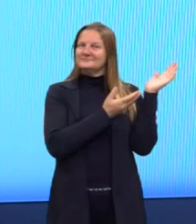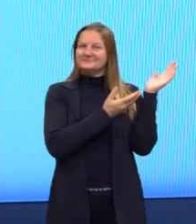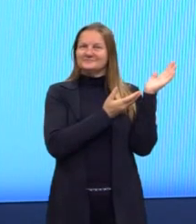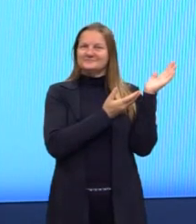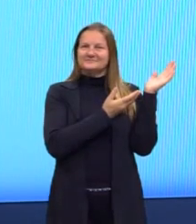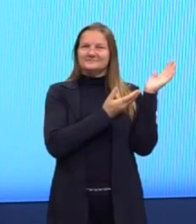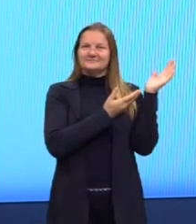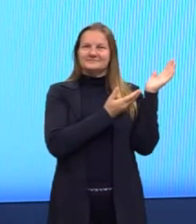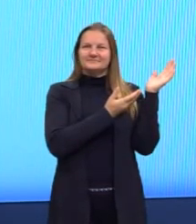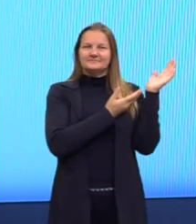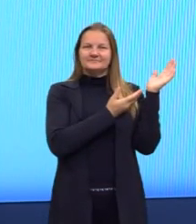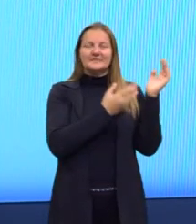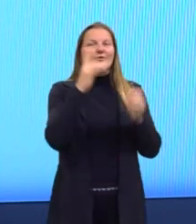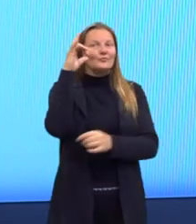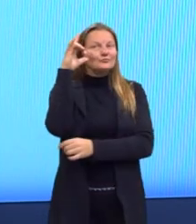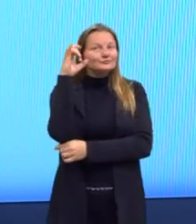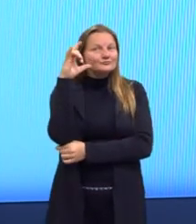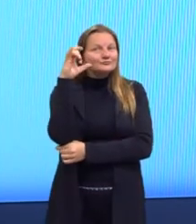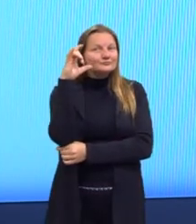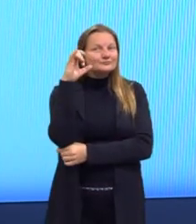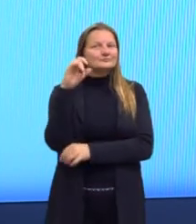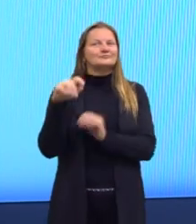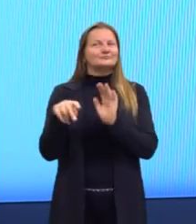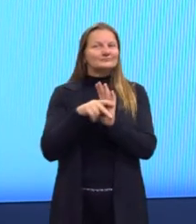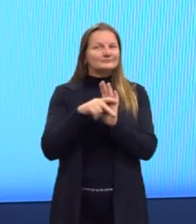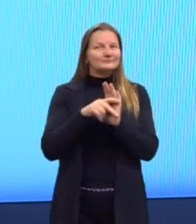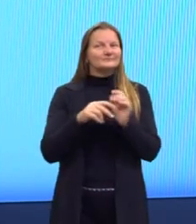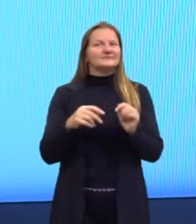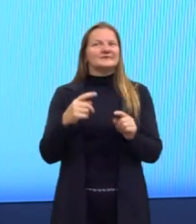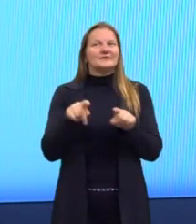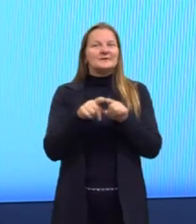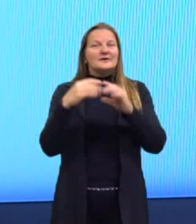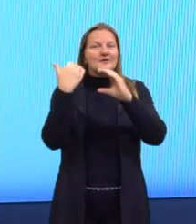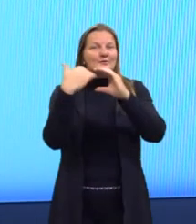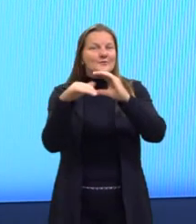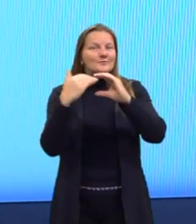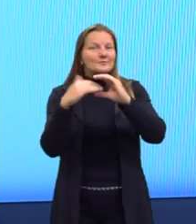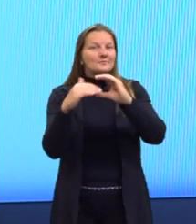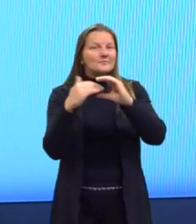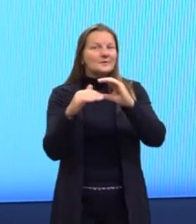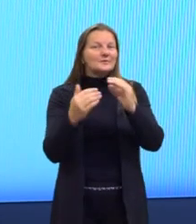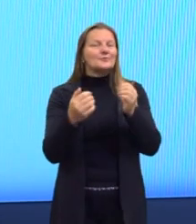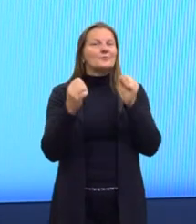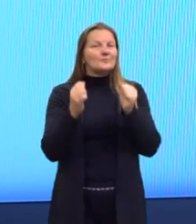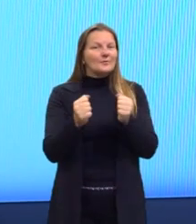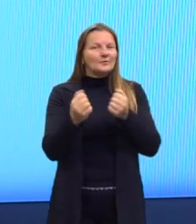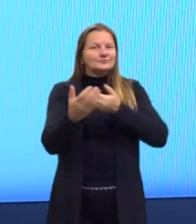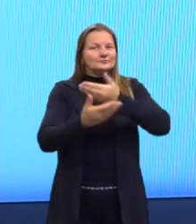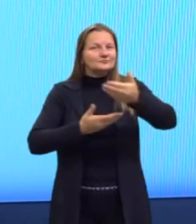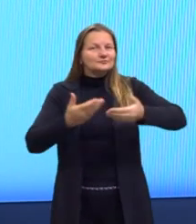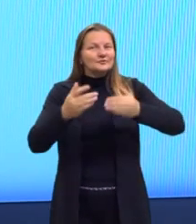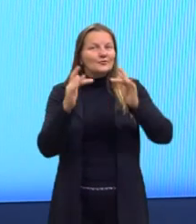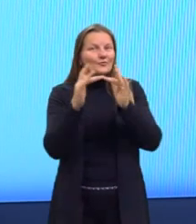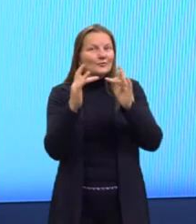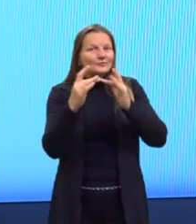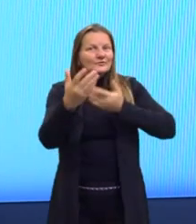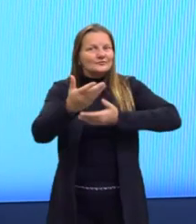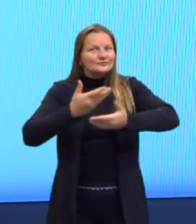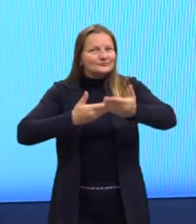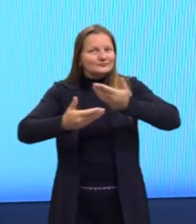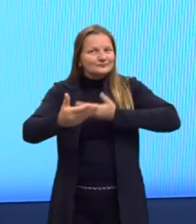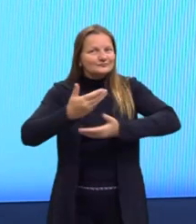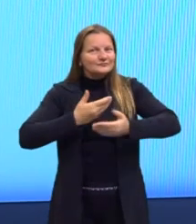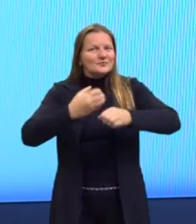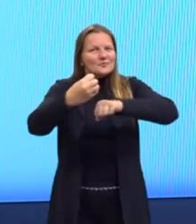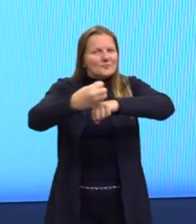ao meu Instagram pessoal, ao meu e-mail educar, e aqui vocês conseguem, então, entrar em